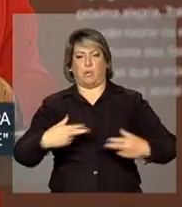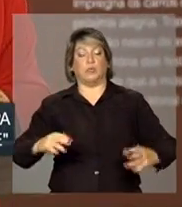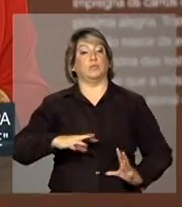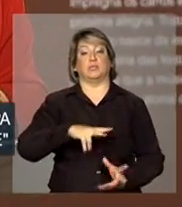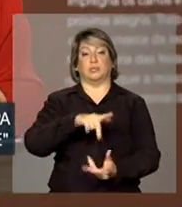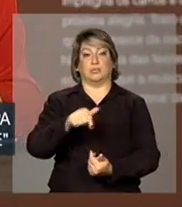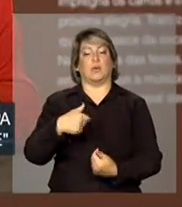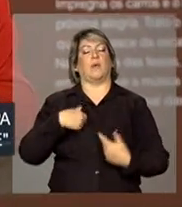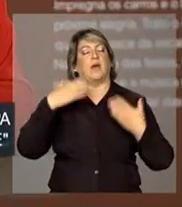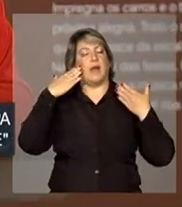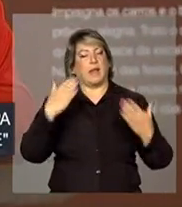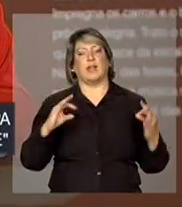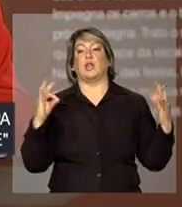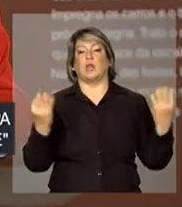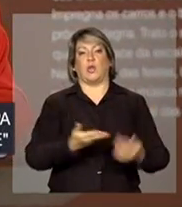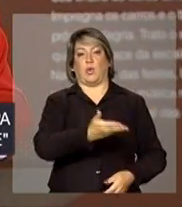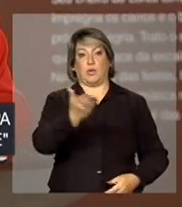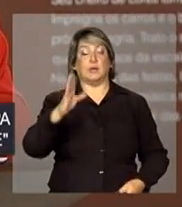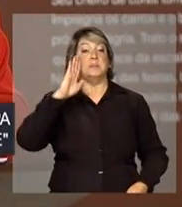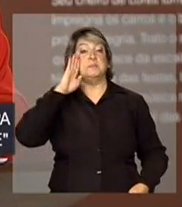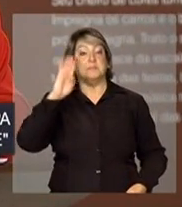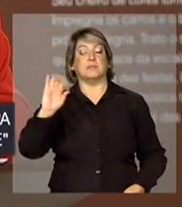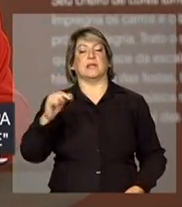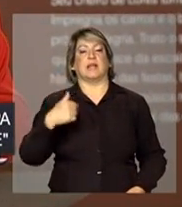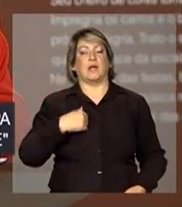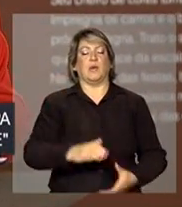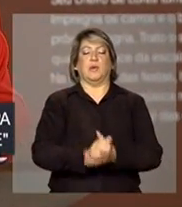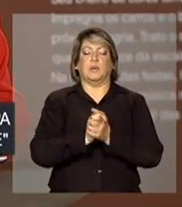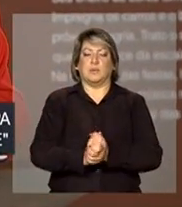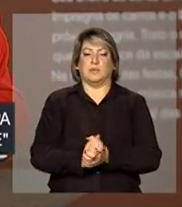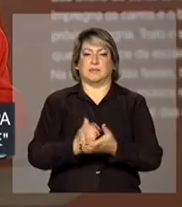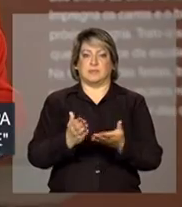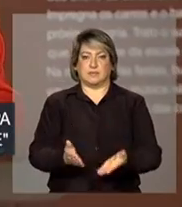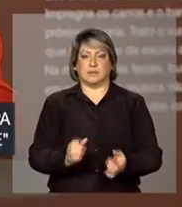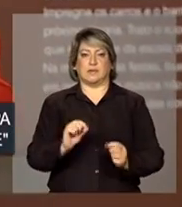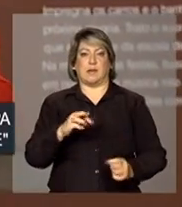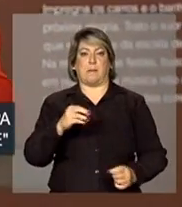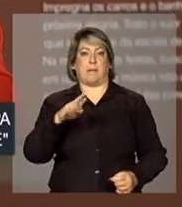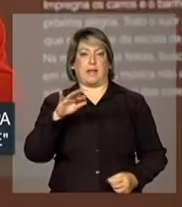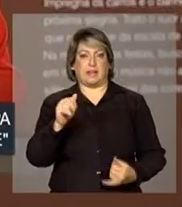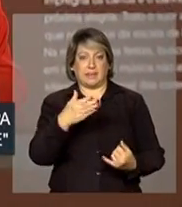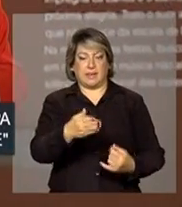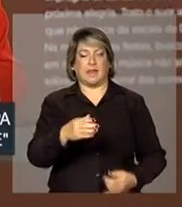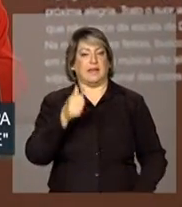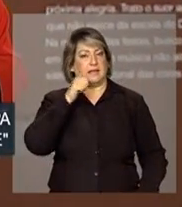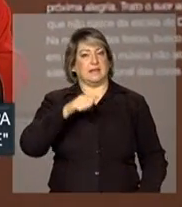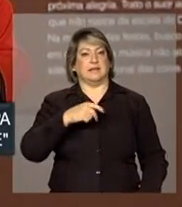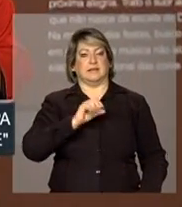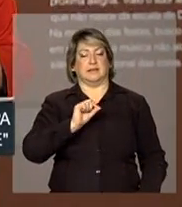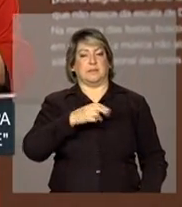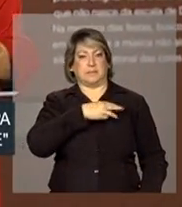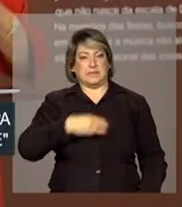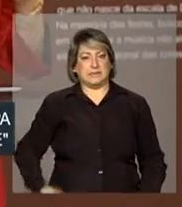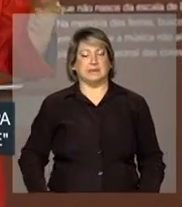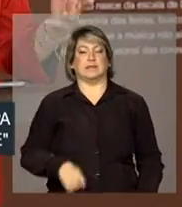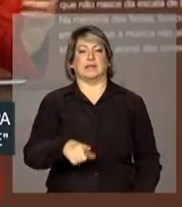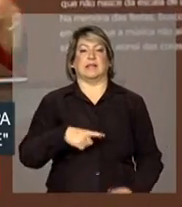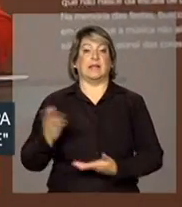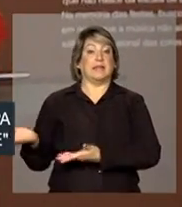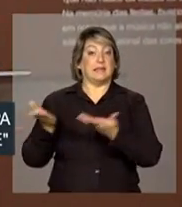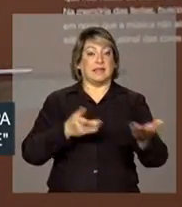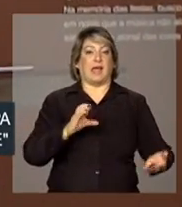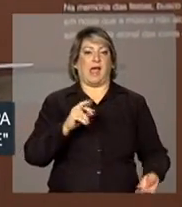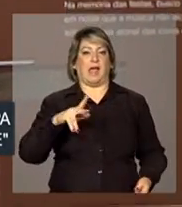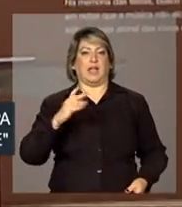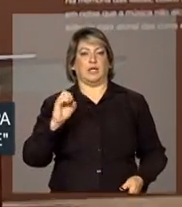agradeço a todos e, principalmente, eu cumprimento a Marta Suplicy por ter trazido